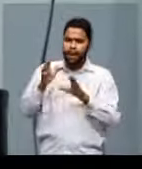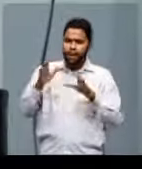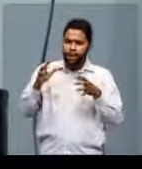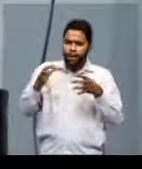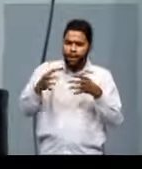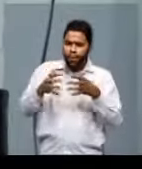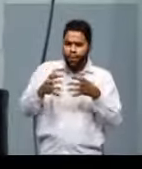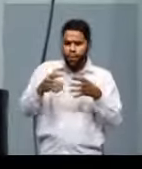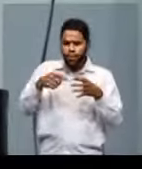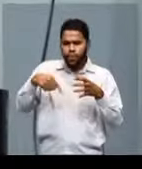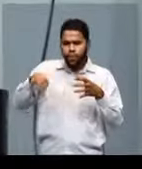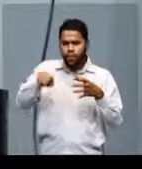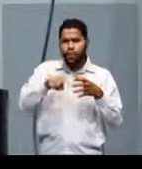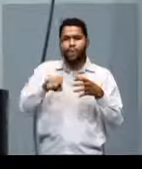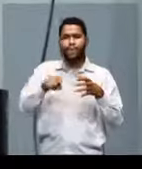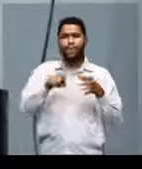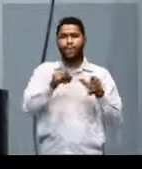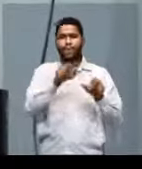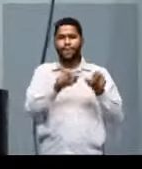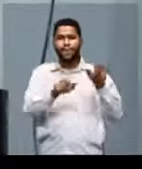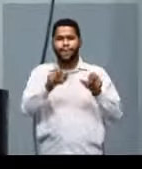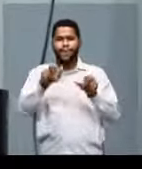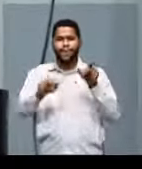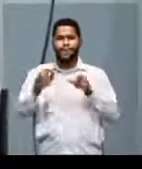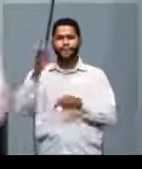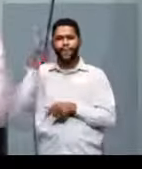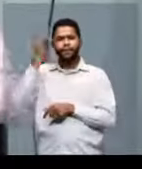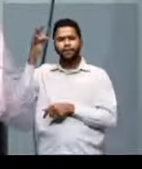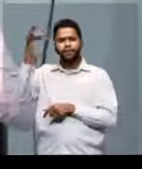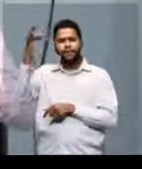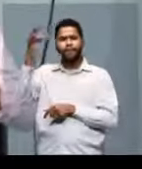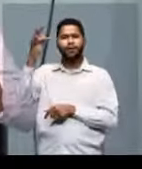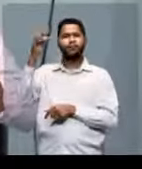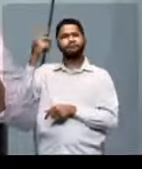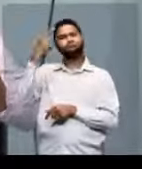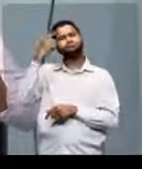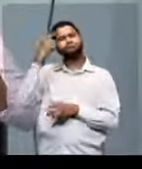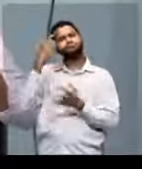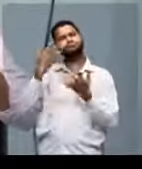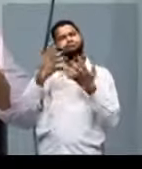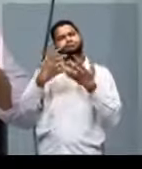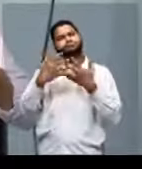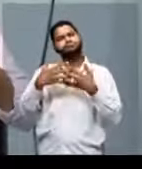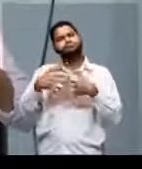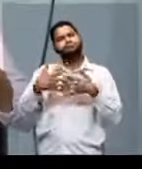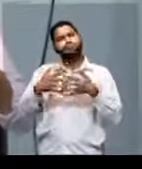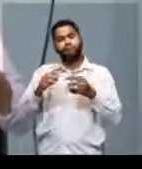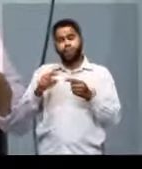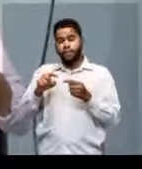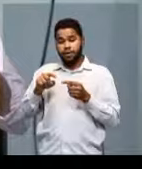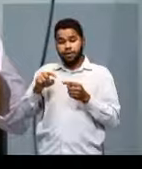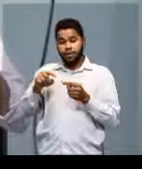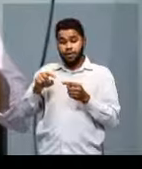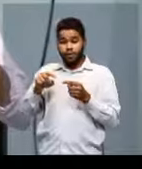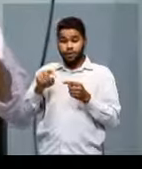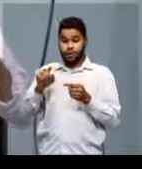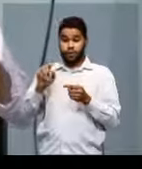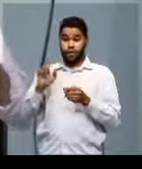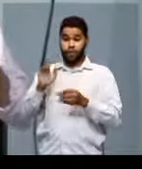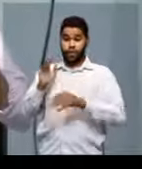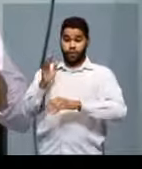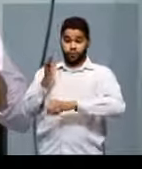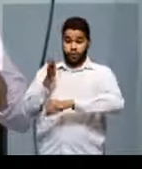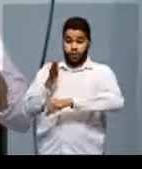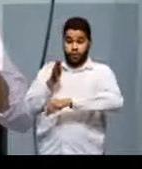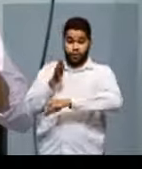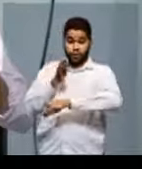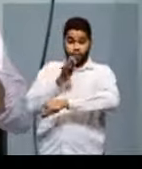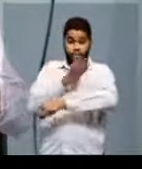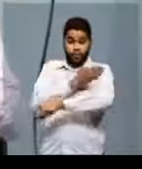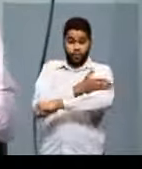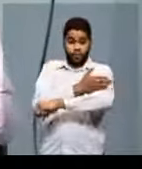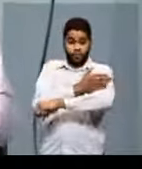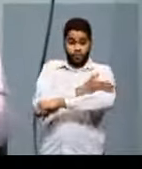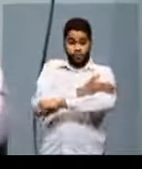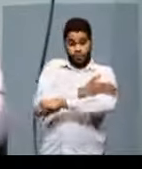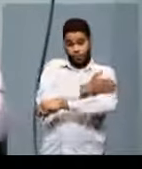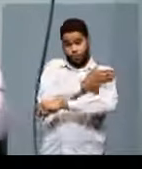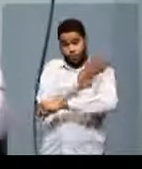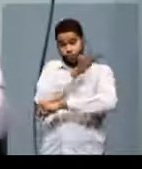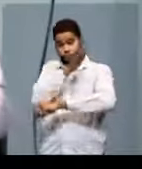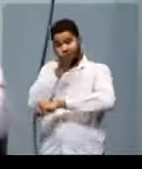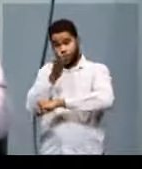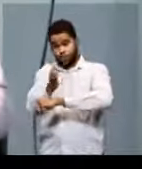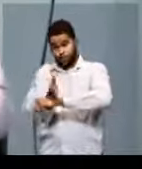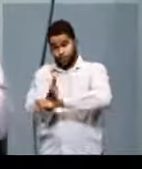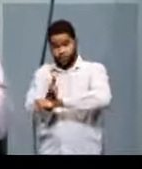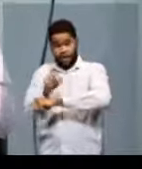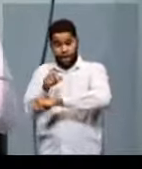de pensadores, aquele conjunto de filósofos que, após o final da Idade Média, na transição da Idade Média para o